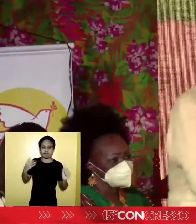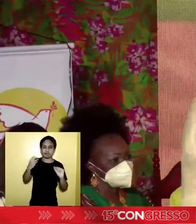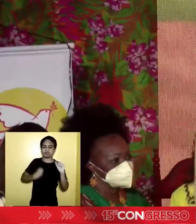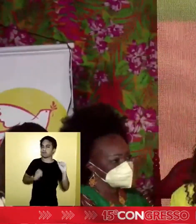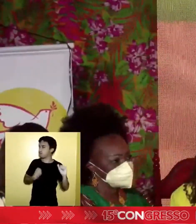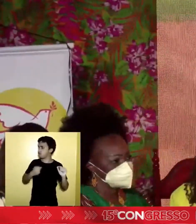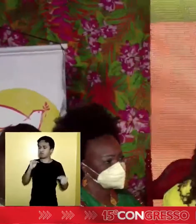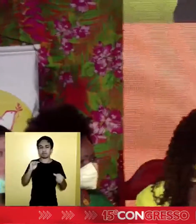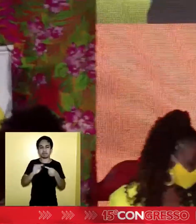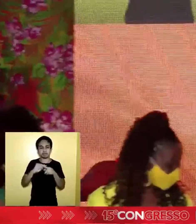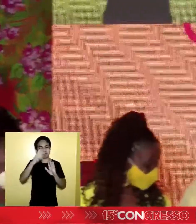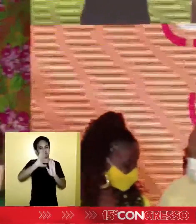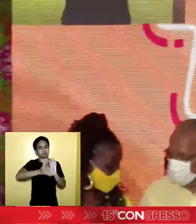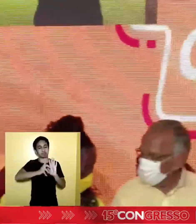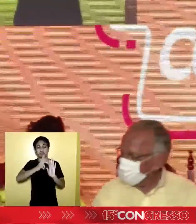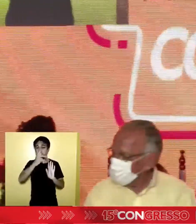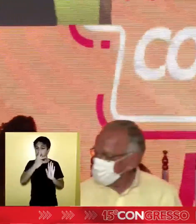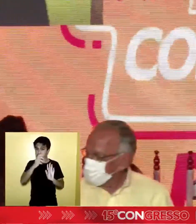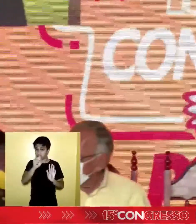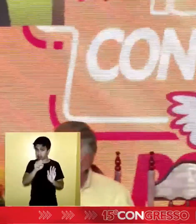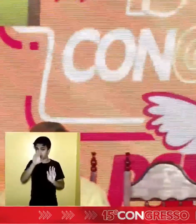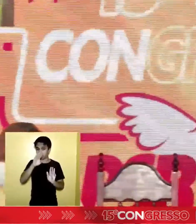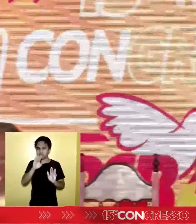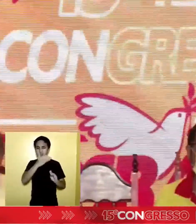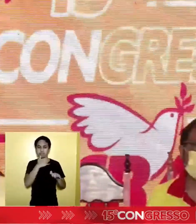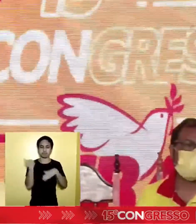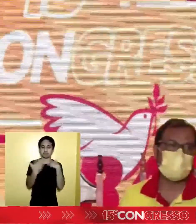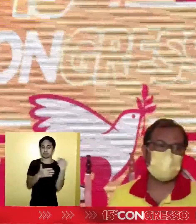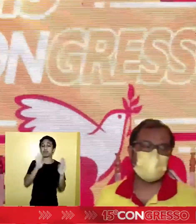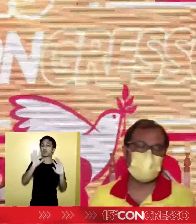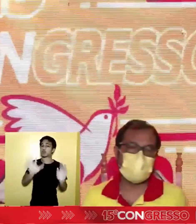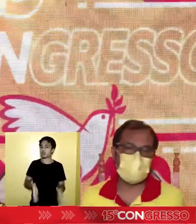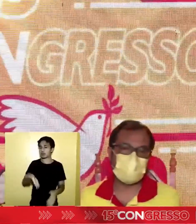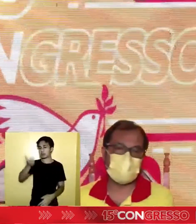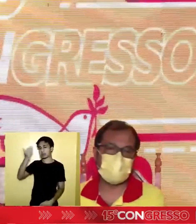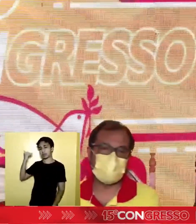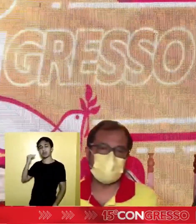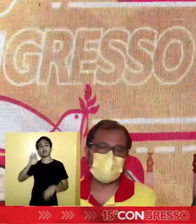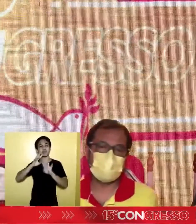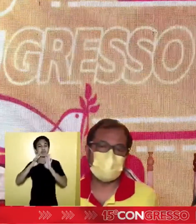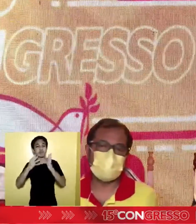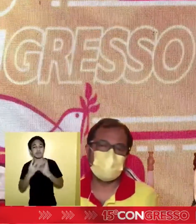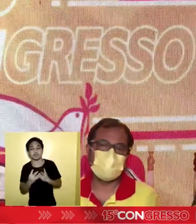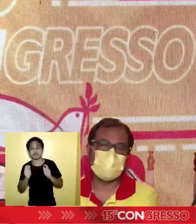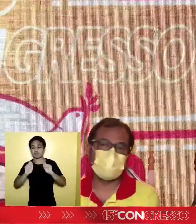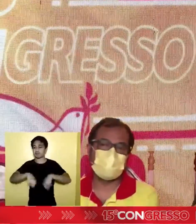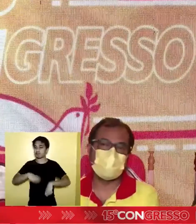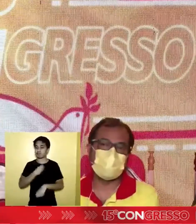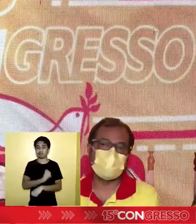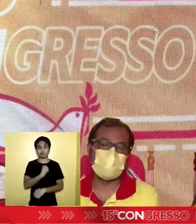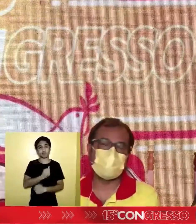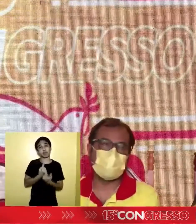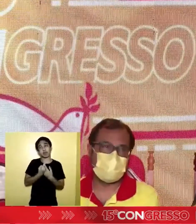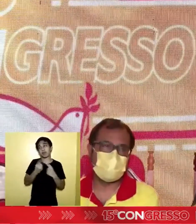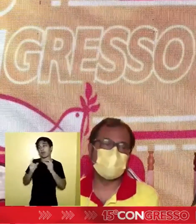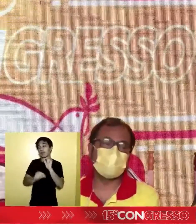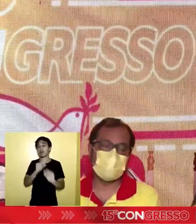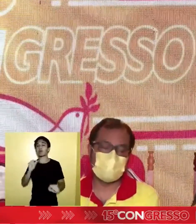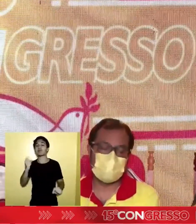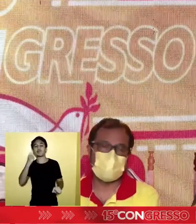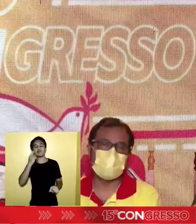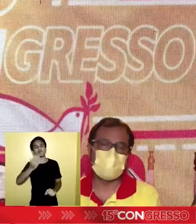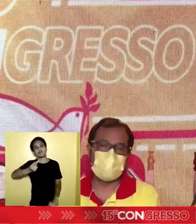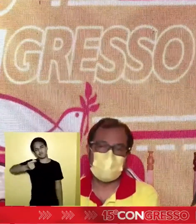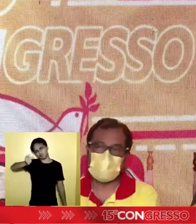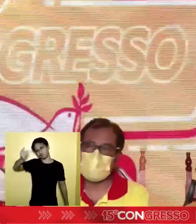um partido socialista, muitos pagaram com as suas vidas, porque antigamente nem todo mundo podia participar de um partido político.